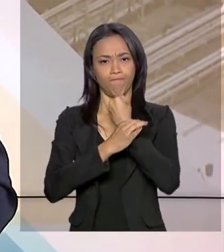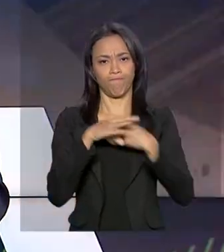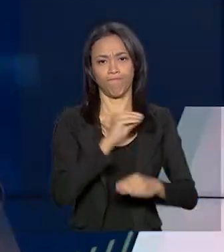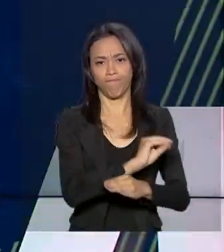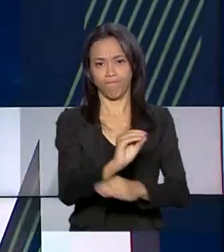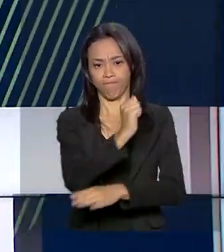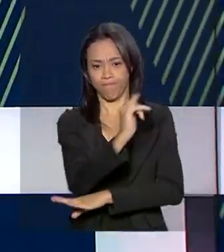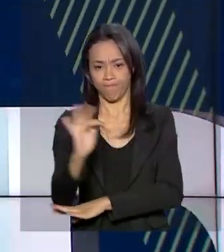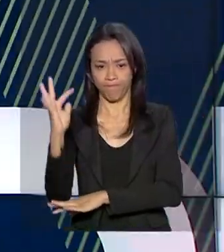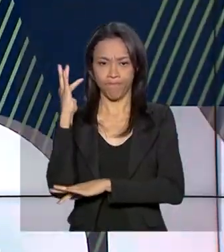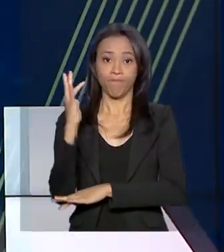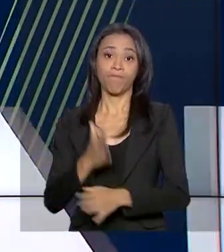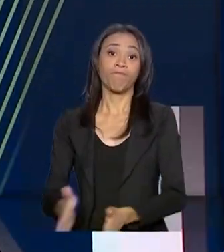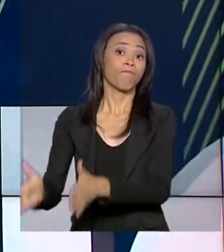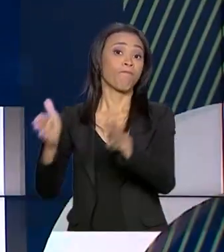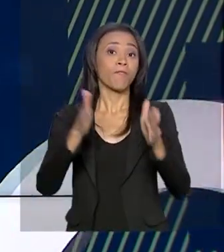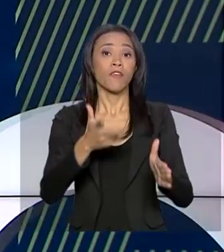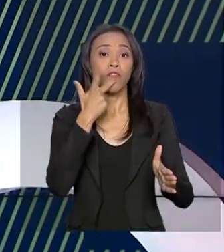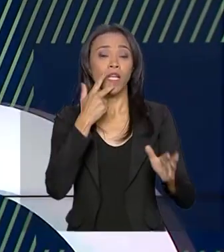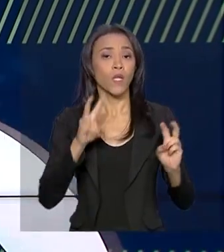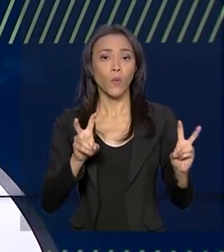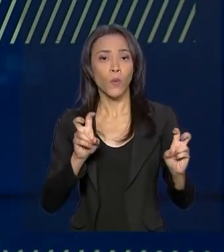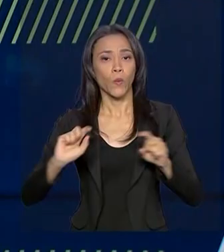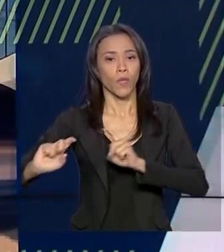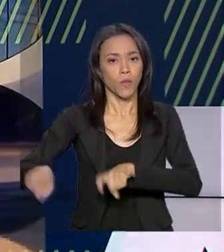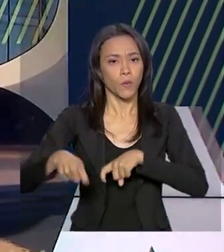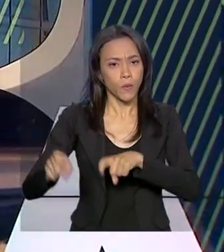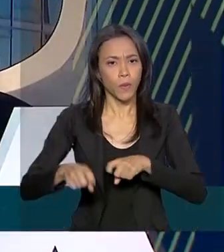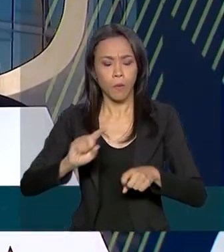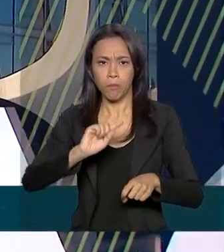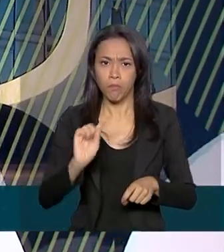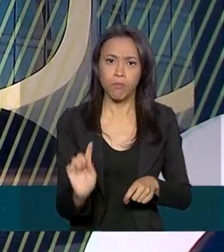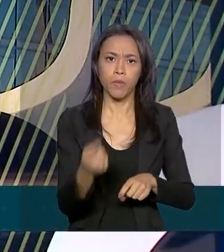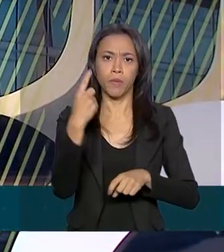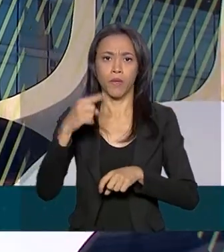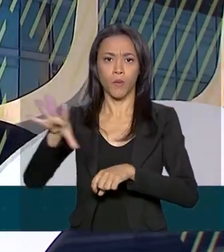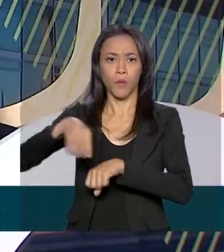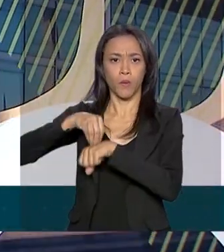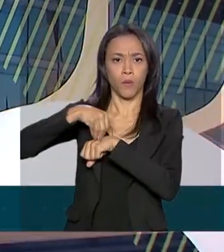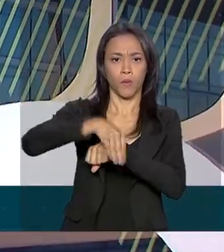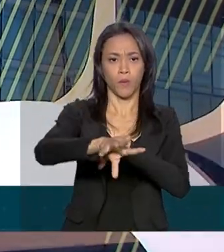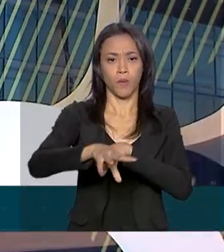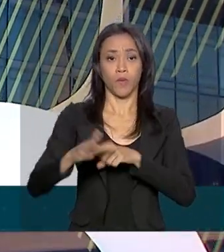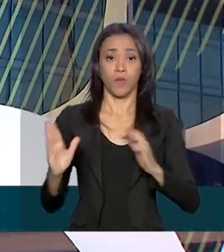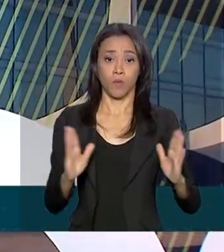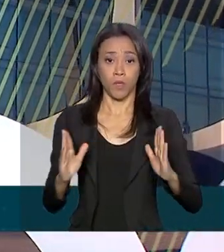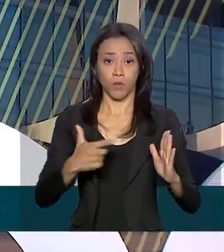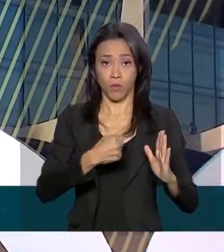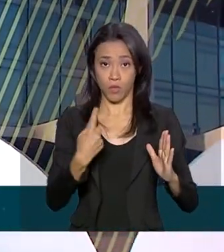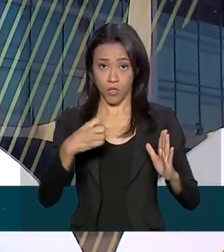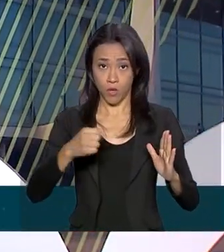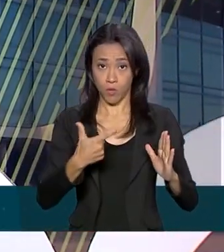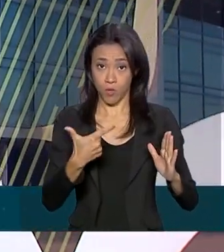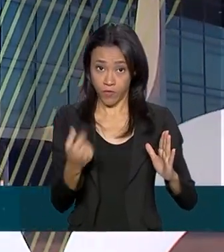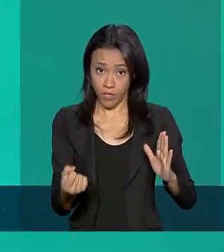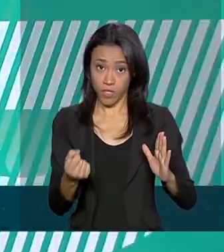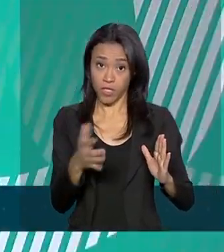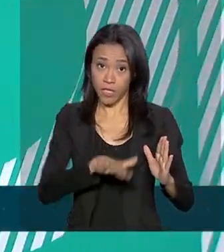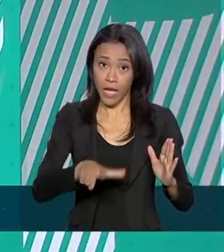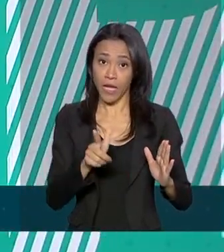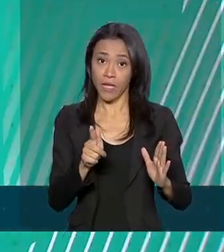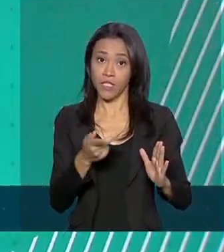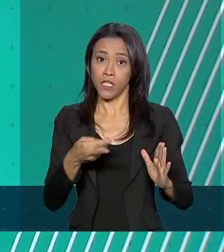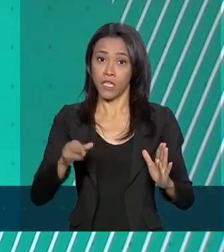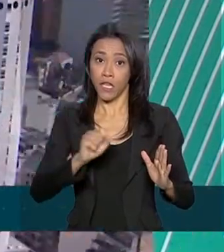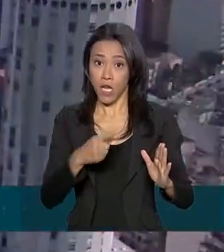Falando em agricultura, o primeiro levantamento da safra de grãos 2019-2020 está estimado em 245